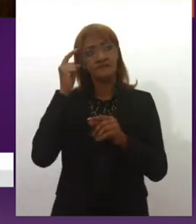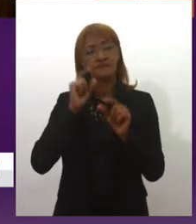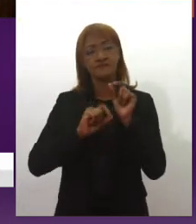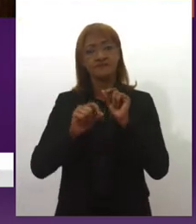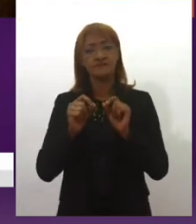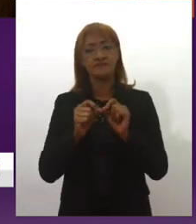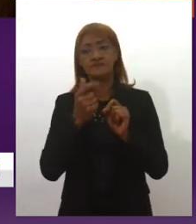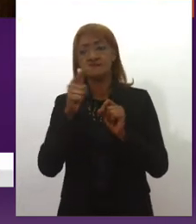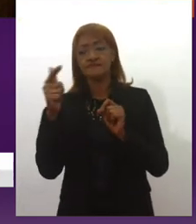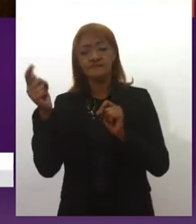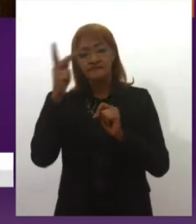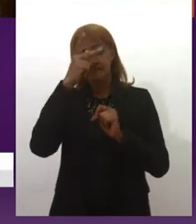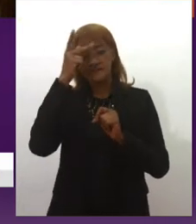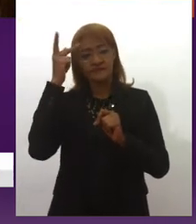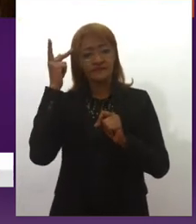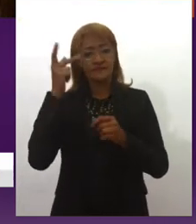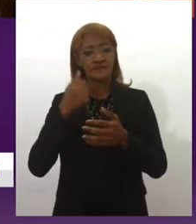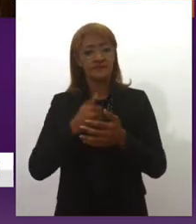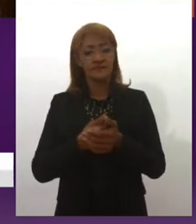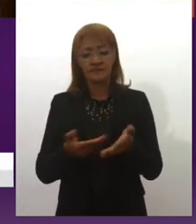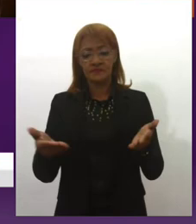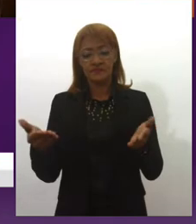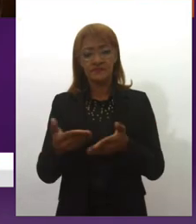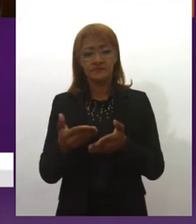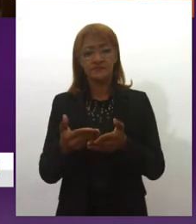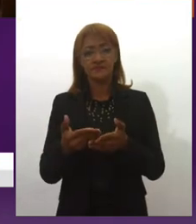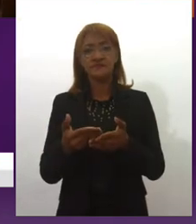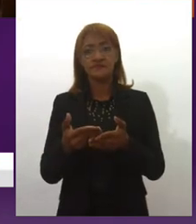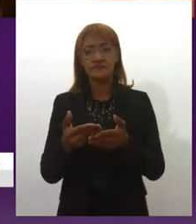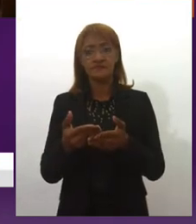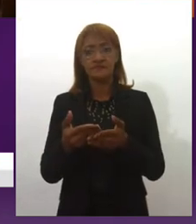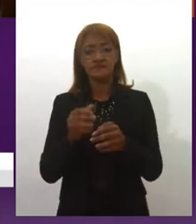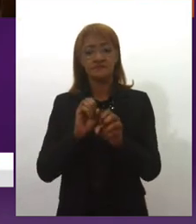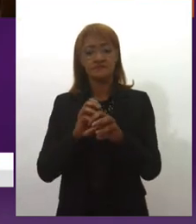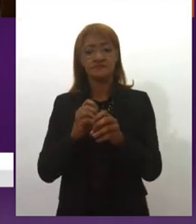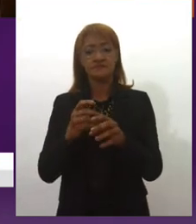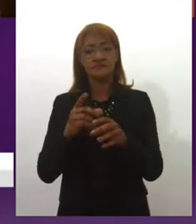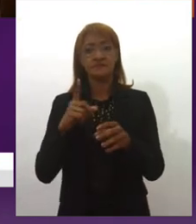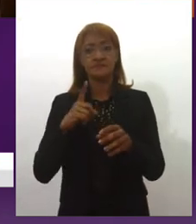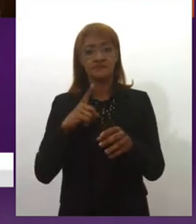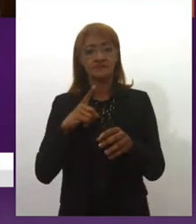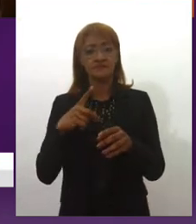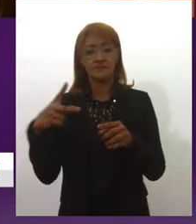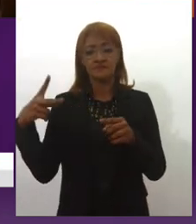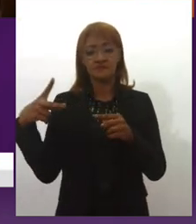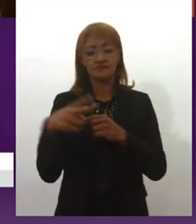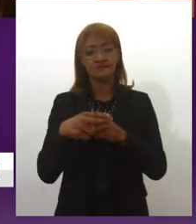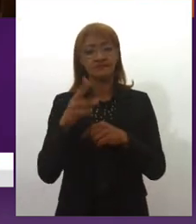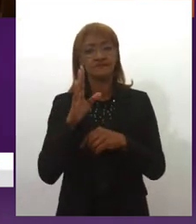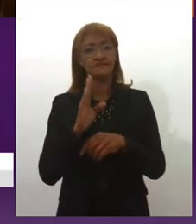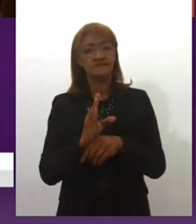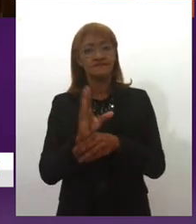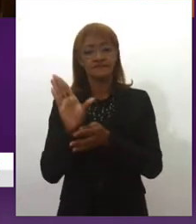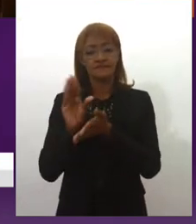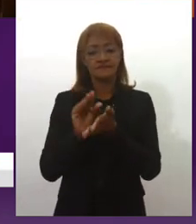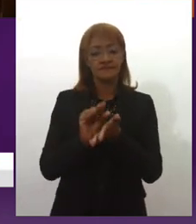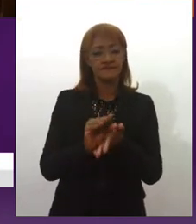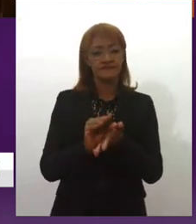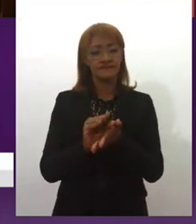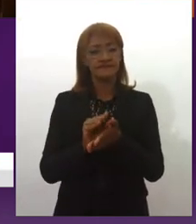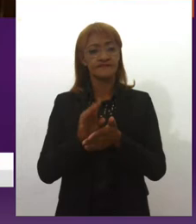hoje, devido a esses cortes que estão acontecendo na educação, posso dizer que muitas delas não consigam alcançar a universidade,